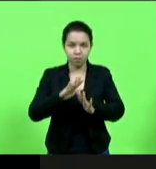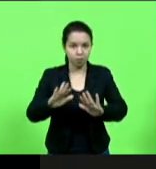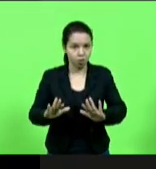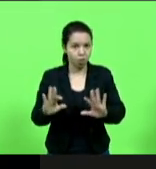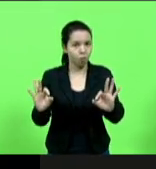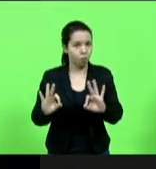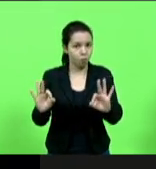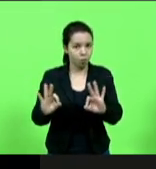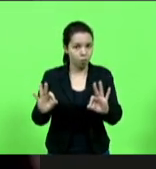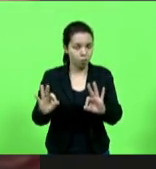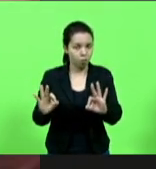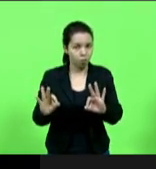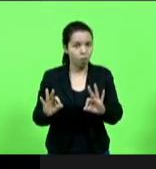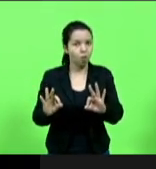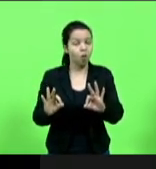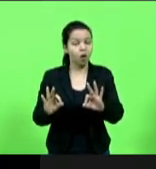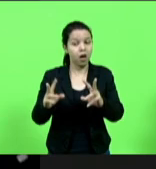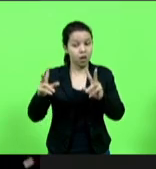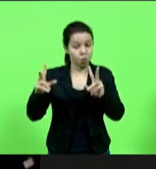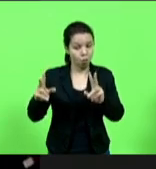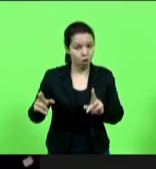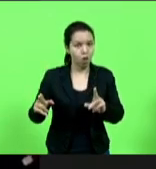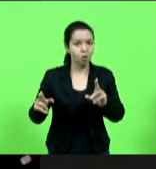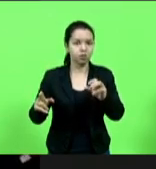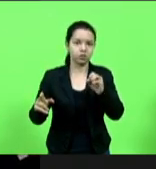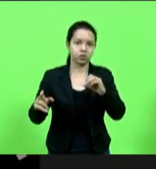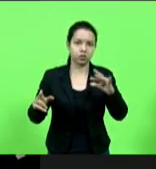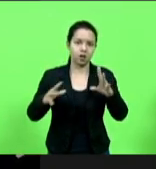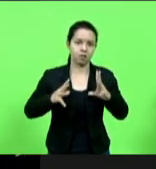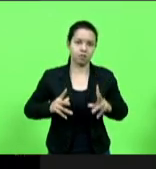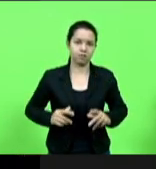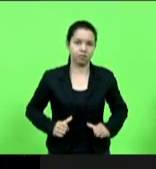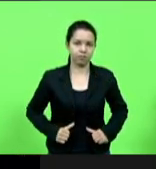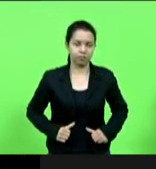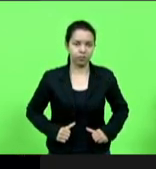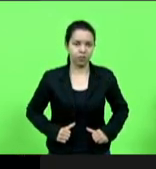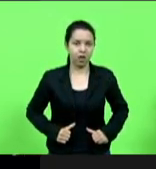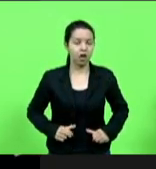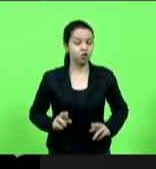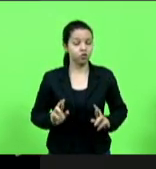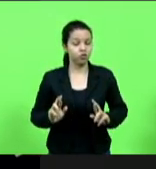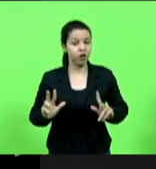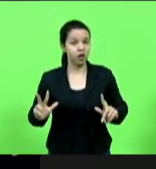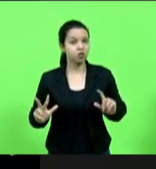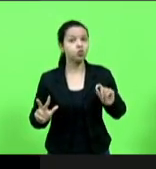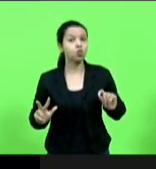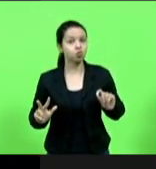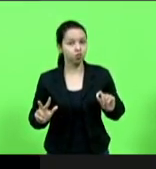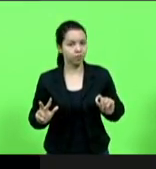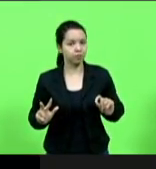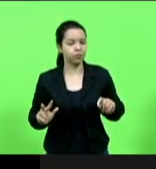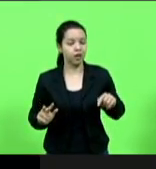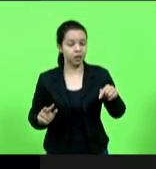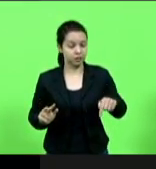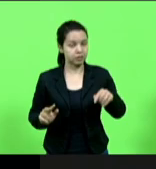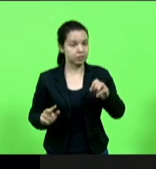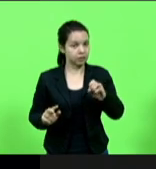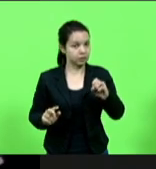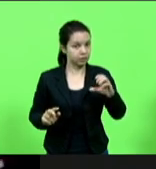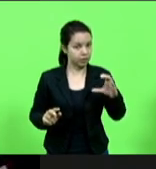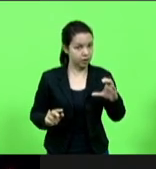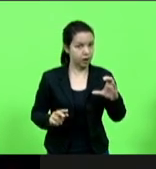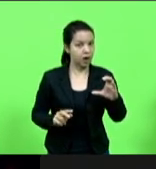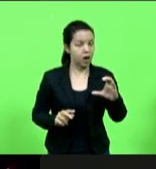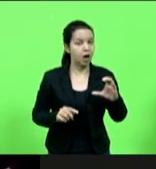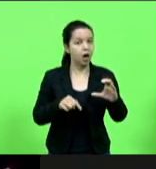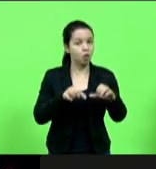Catarina com algumas diferenças com algumas diferenças nós somos um estado que temos o